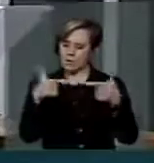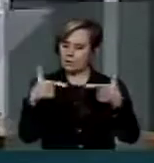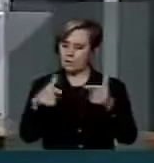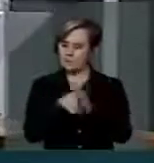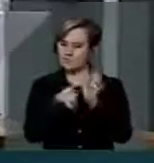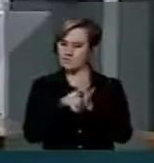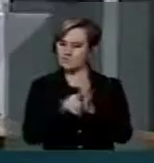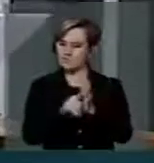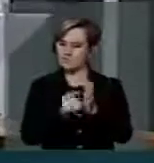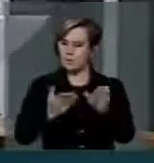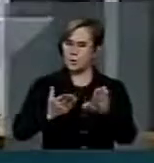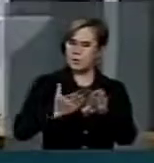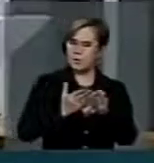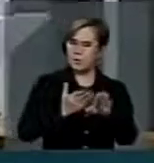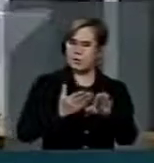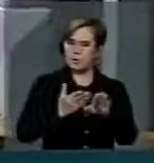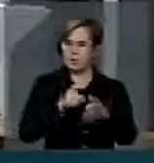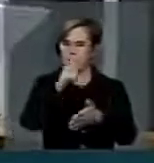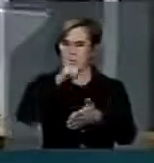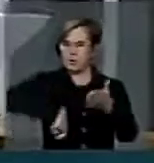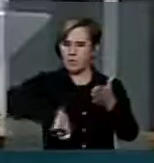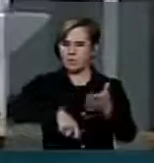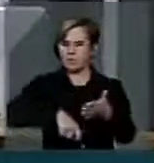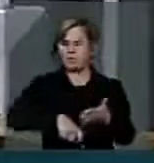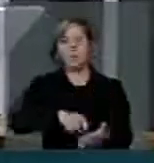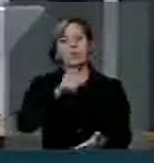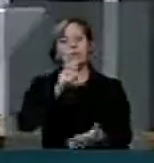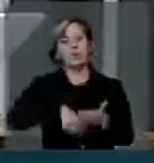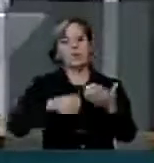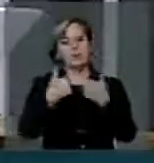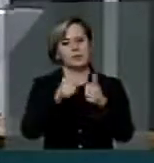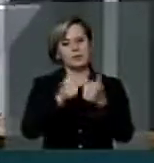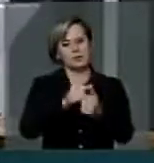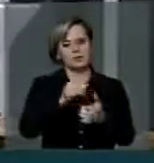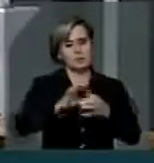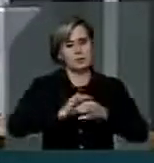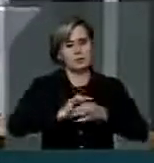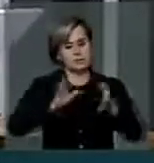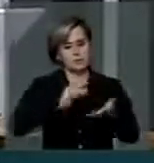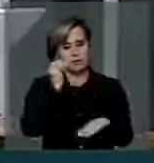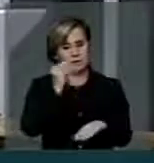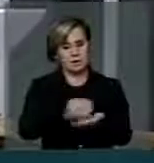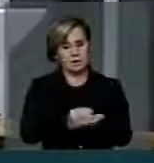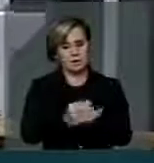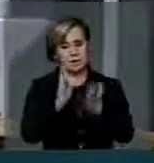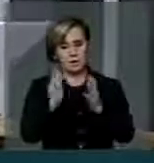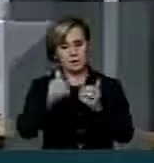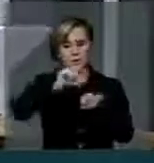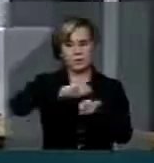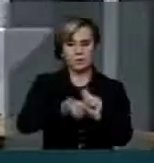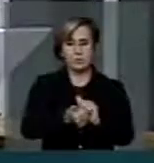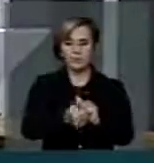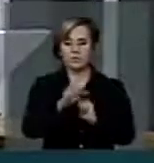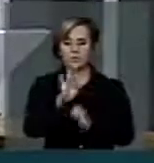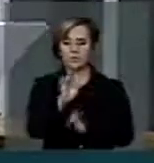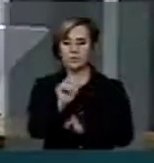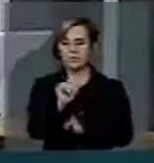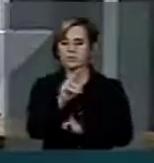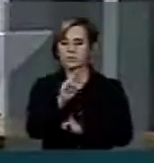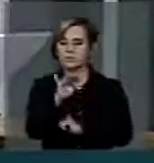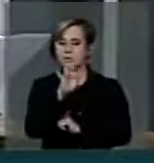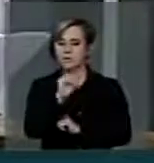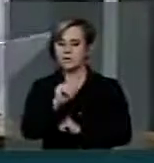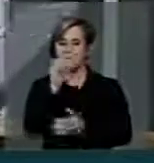Livre, que é o que eles estão propondo, é uma versão atualizada da tarifa zero, que era,